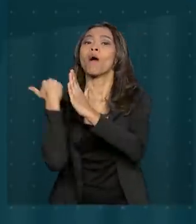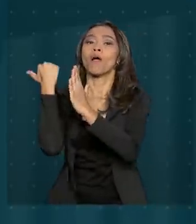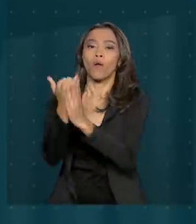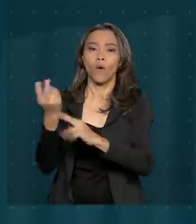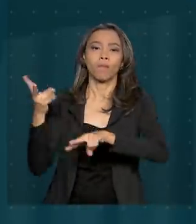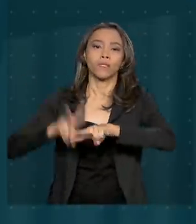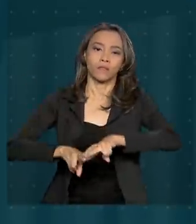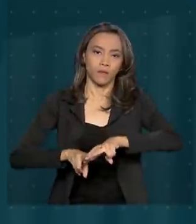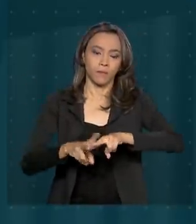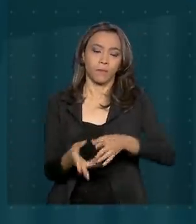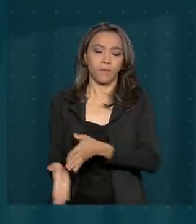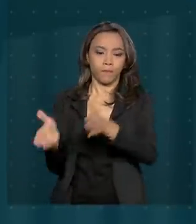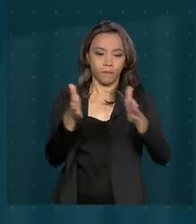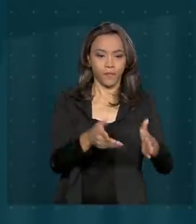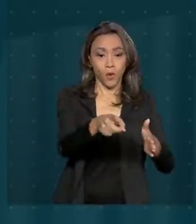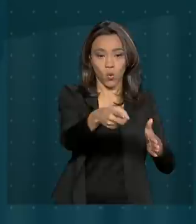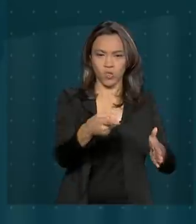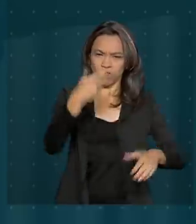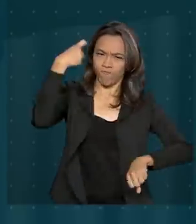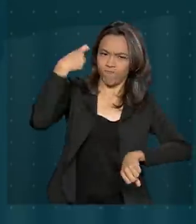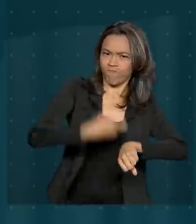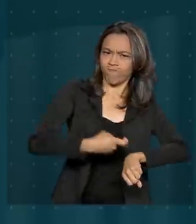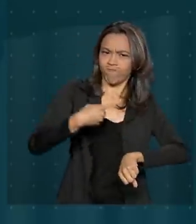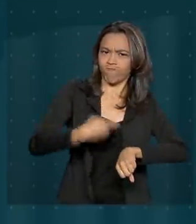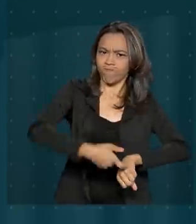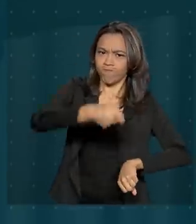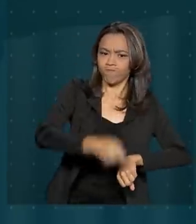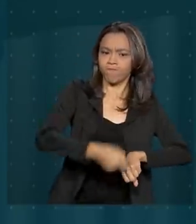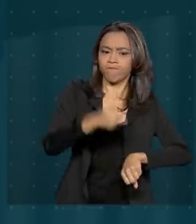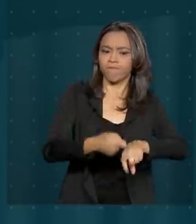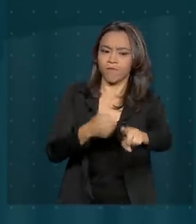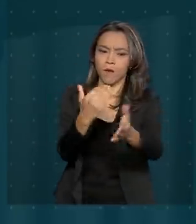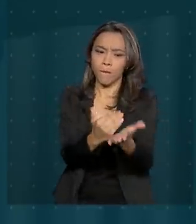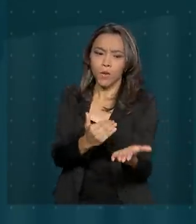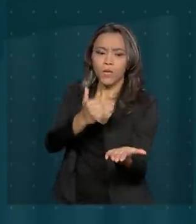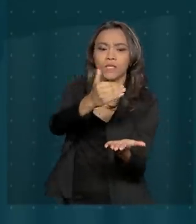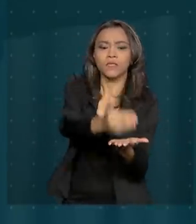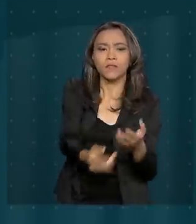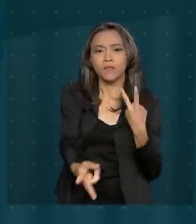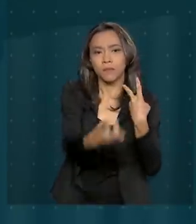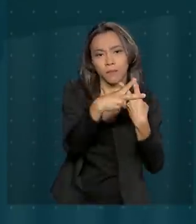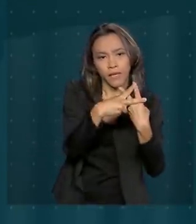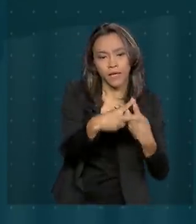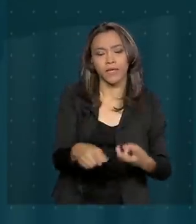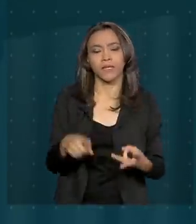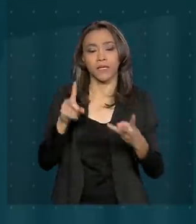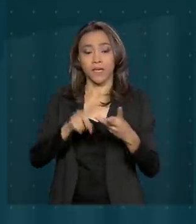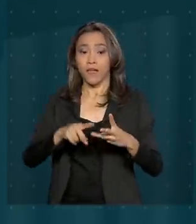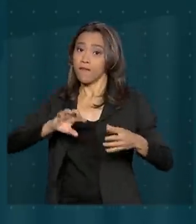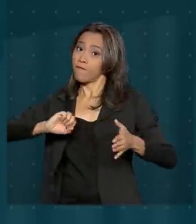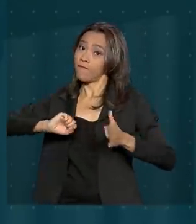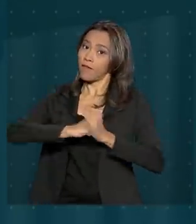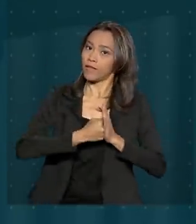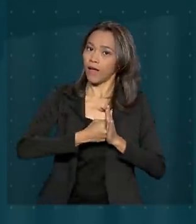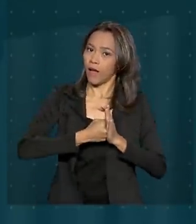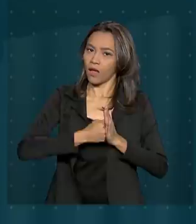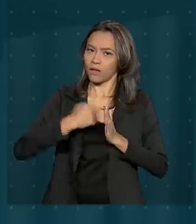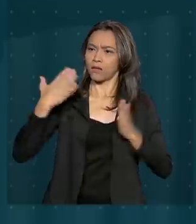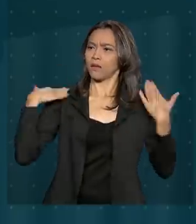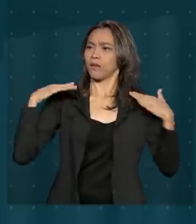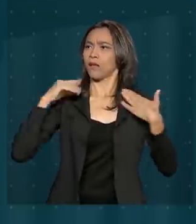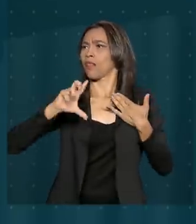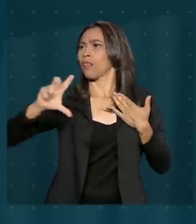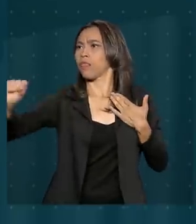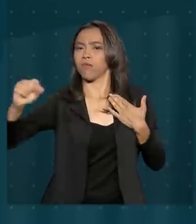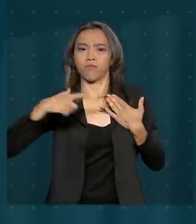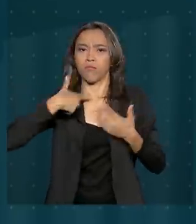mudanças estão o endurecimento das condições para progressão de pena, vedação da saída temporária em caso de crime hediondo com